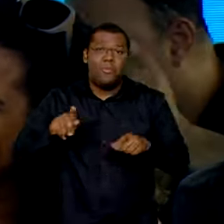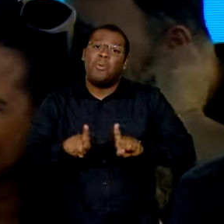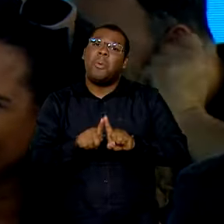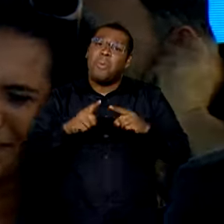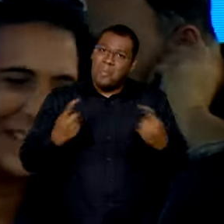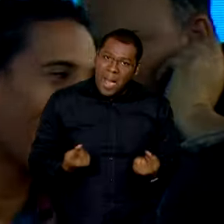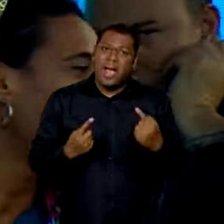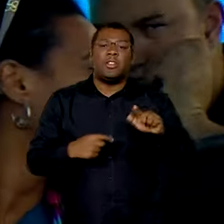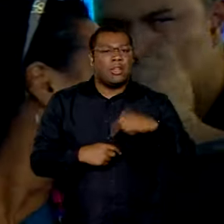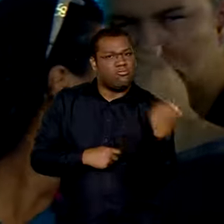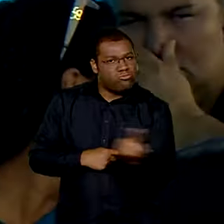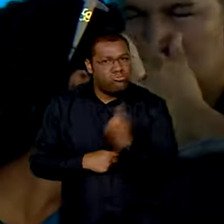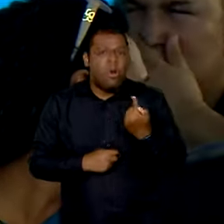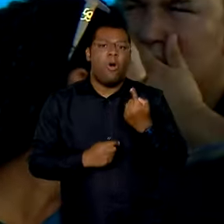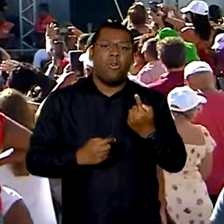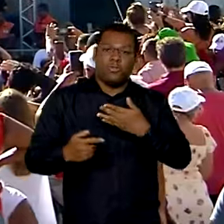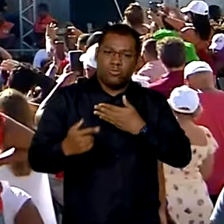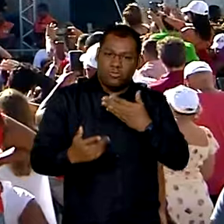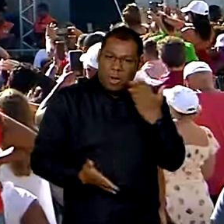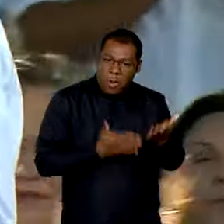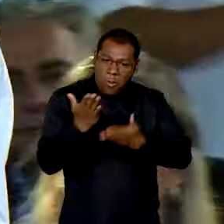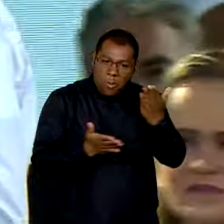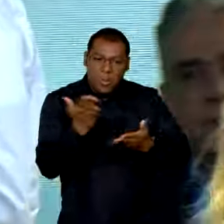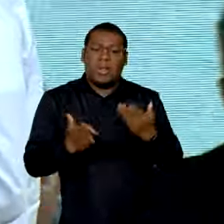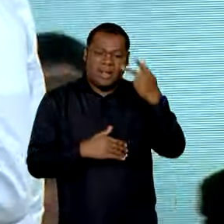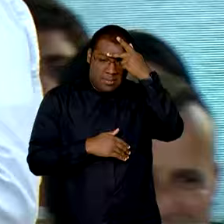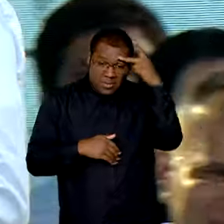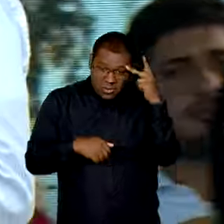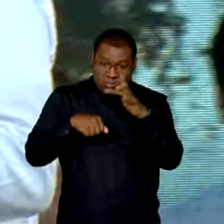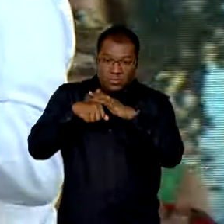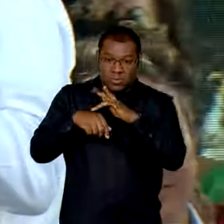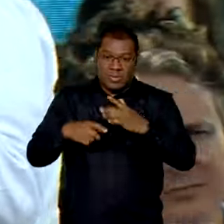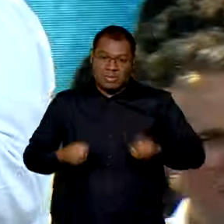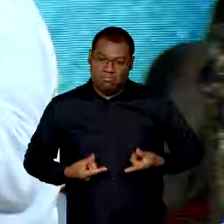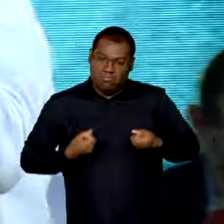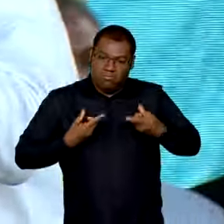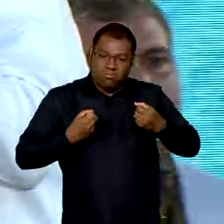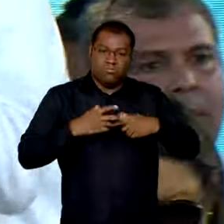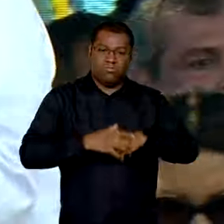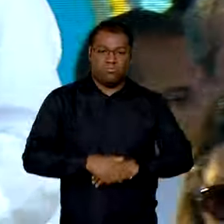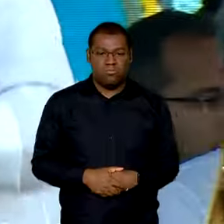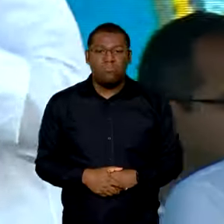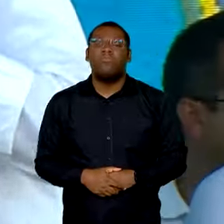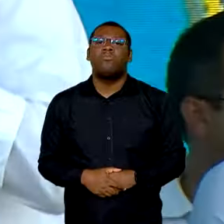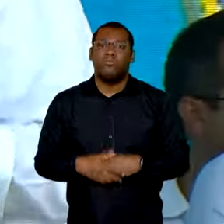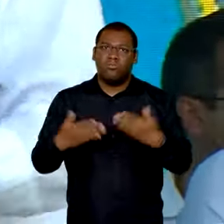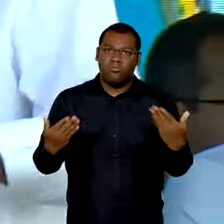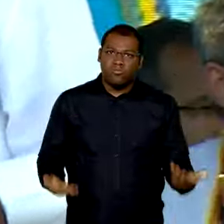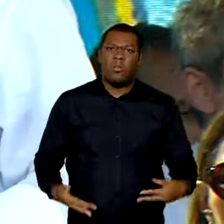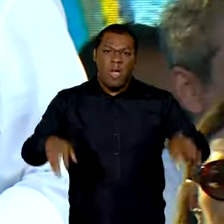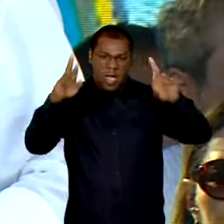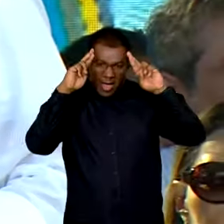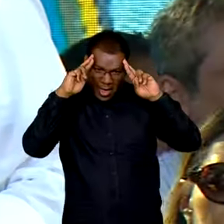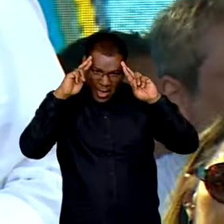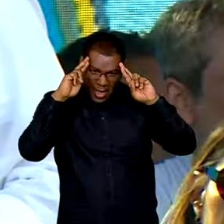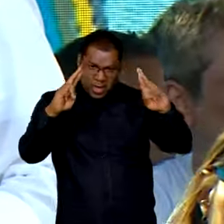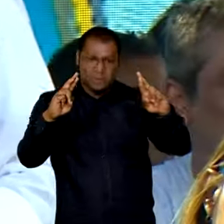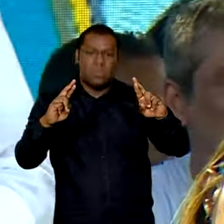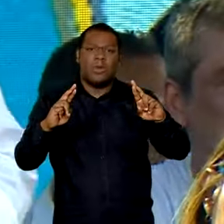cuidar e essa é a nossa palavra. Para que as pessoas sejam tratadas com defesa e com respeito,